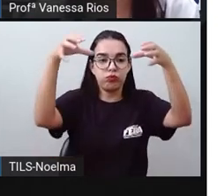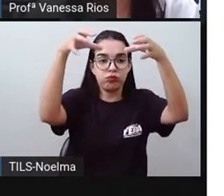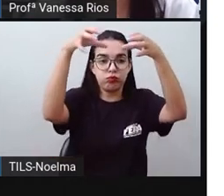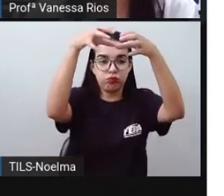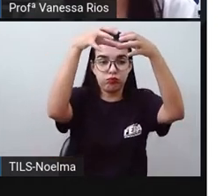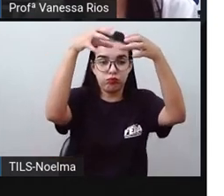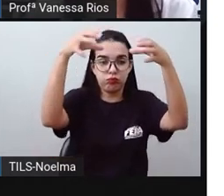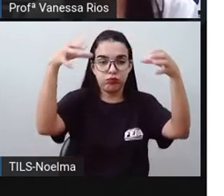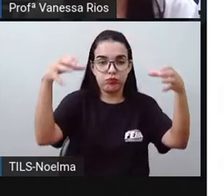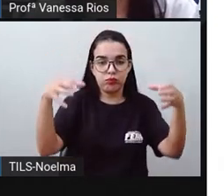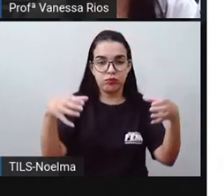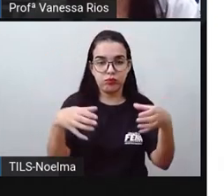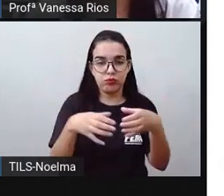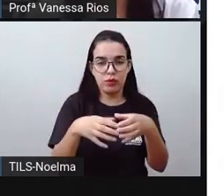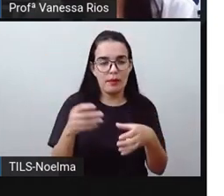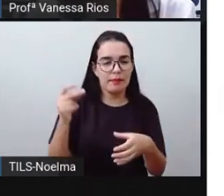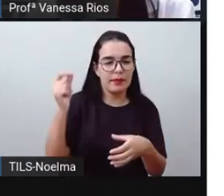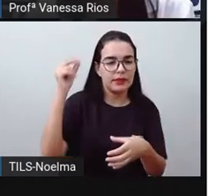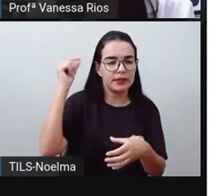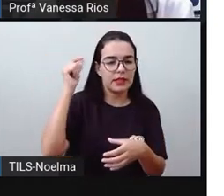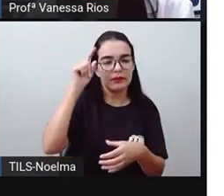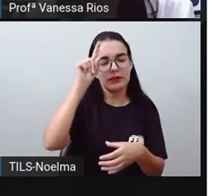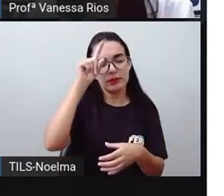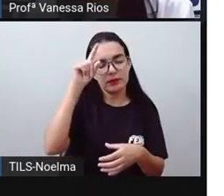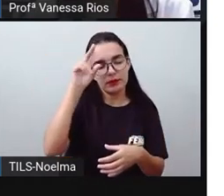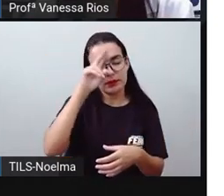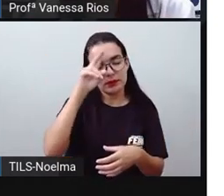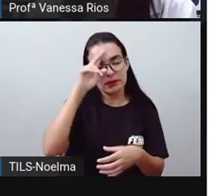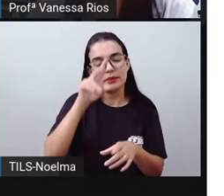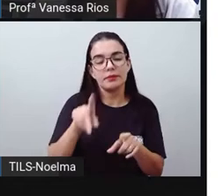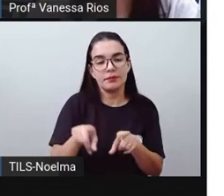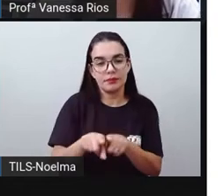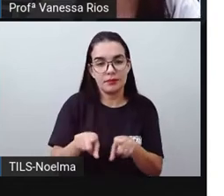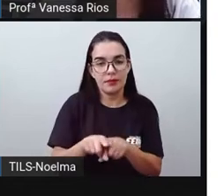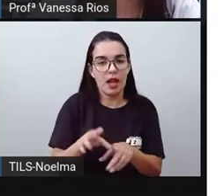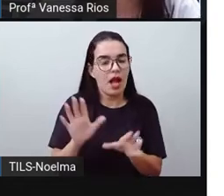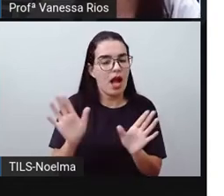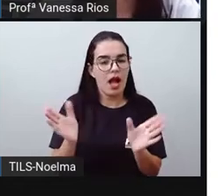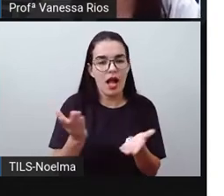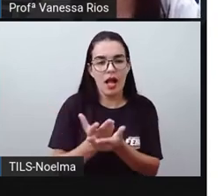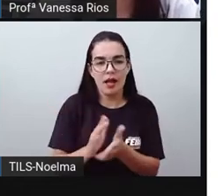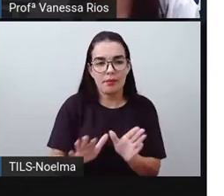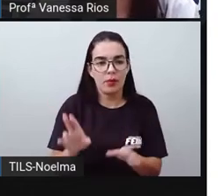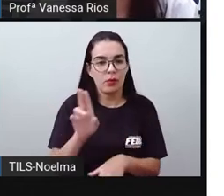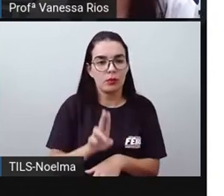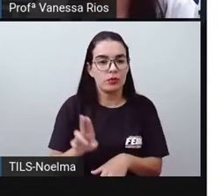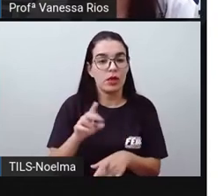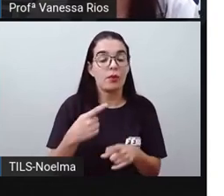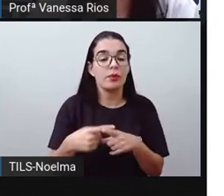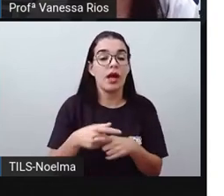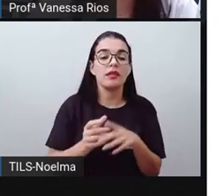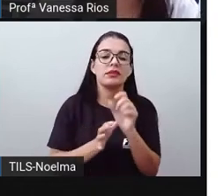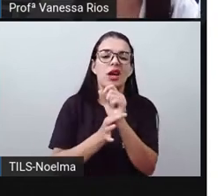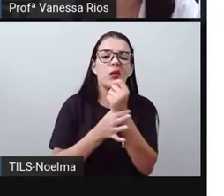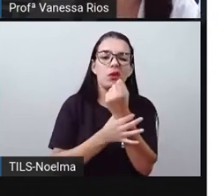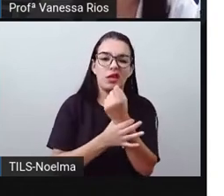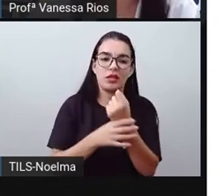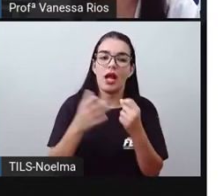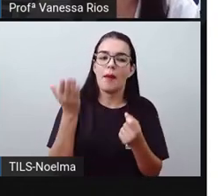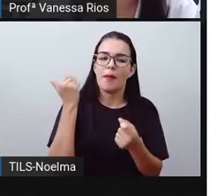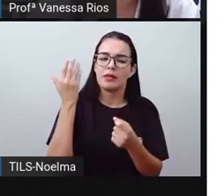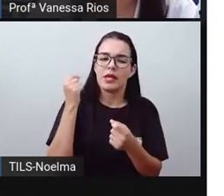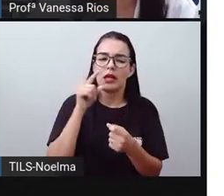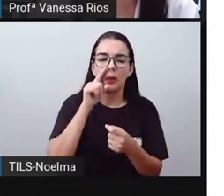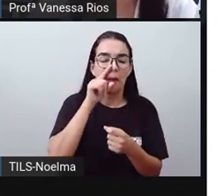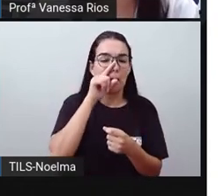ideias, né? De um outro tipo de transporte aéreo, que deixou de ser utilizado até por questões de segurança há muitos anos